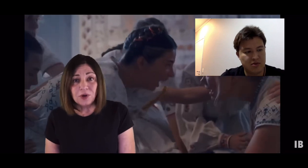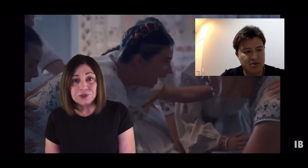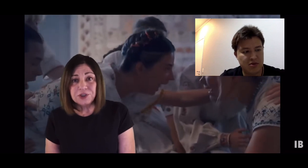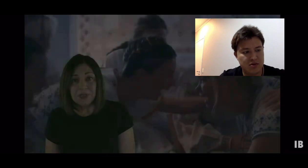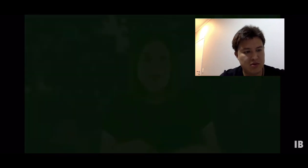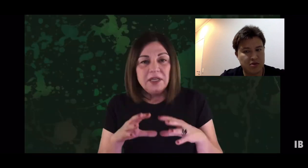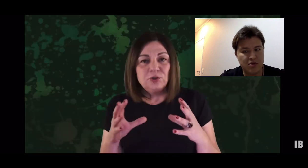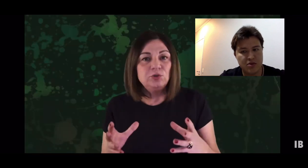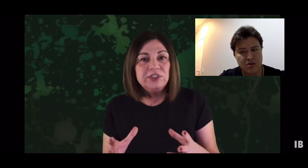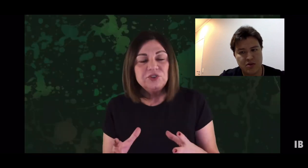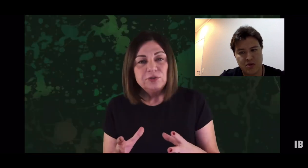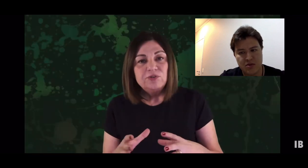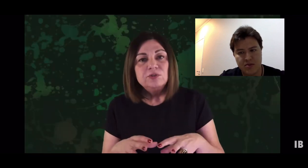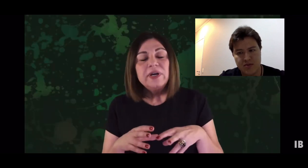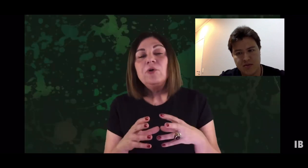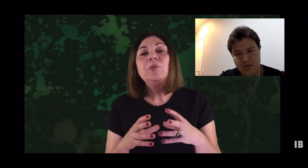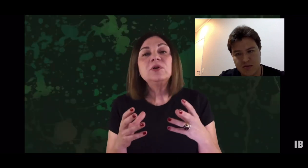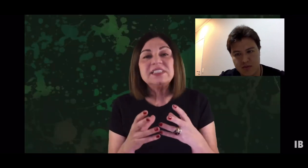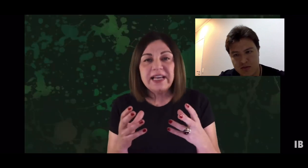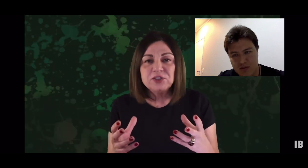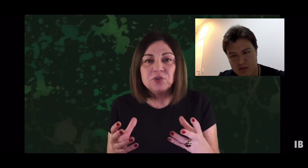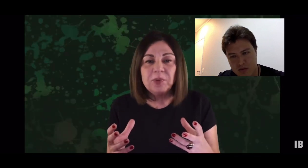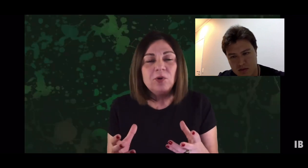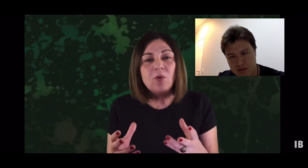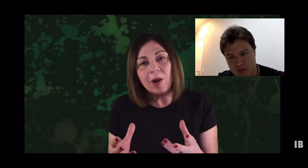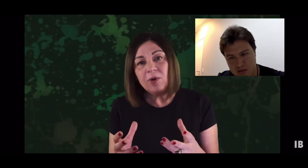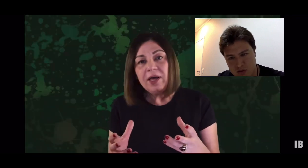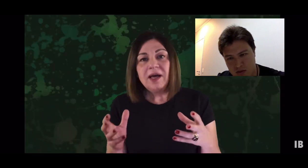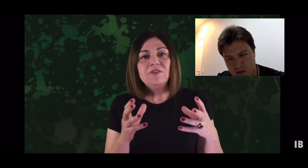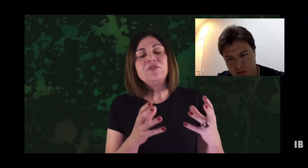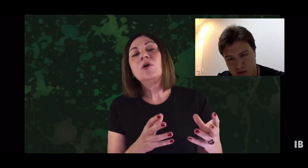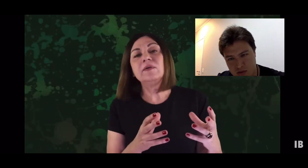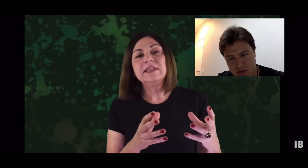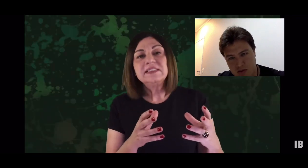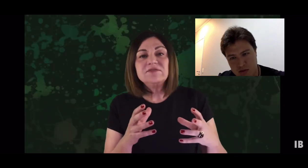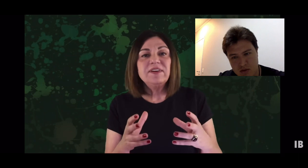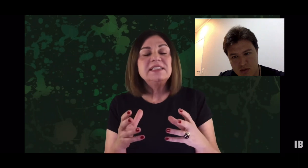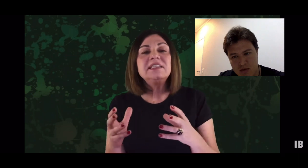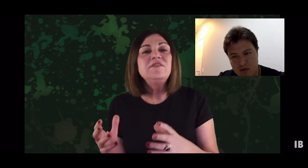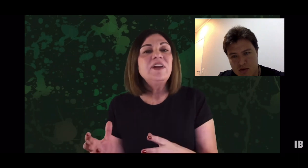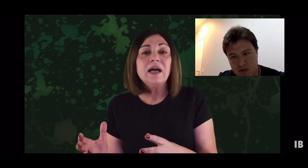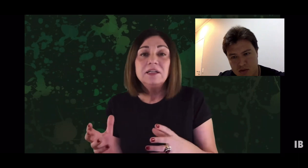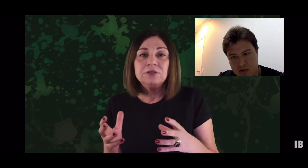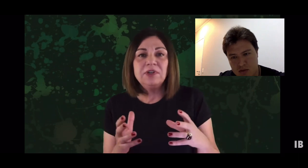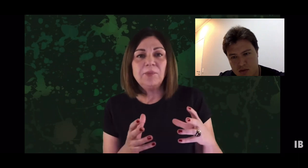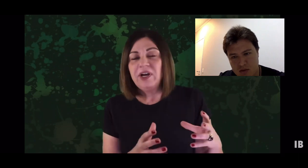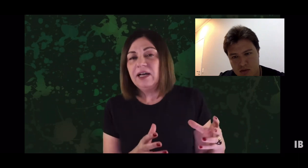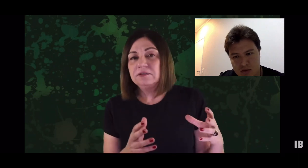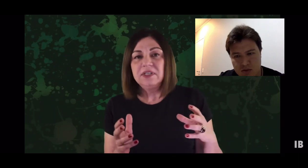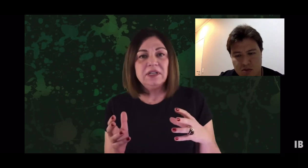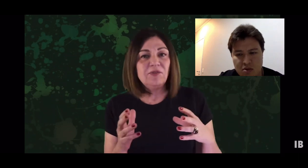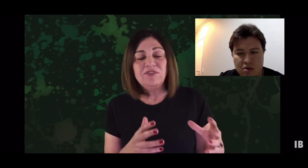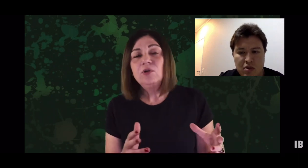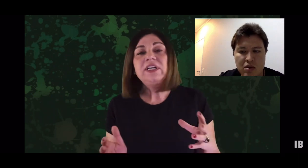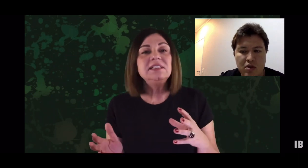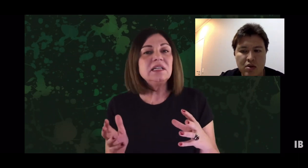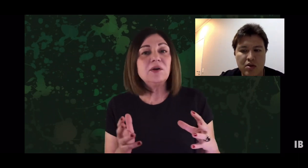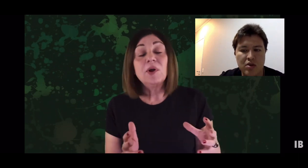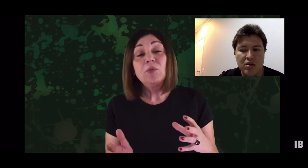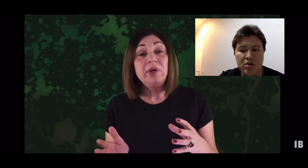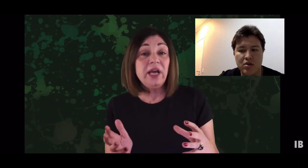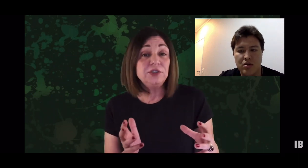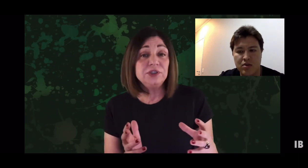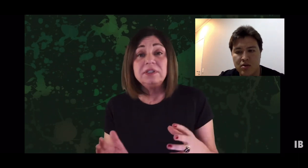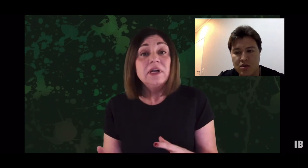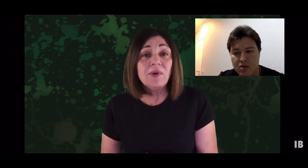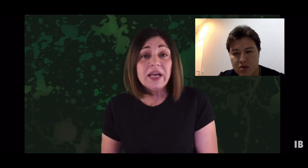antológica. E tudo isso, no fundo, é o processo pelo qual a Florence vai se livrar do namorado que não a valoriza,